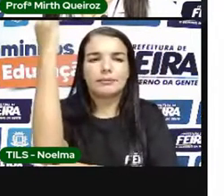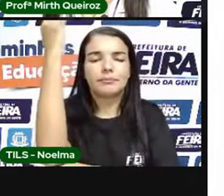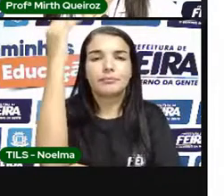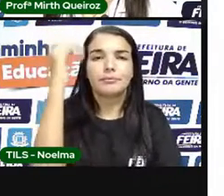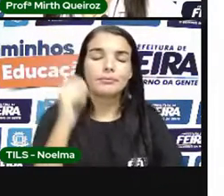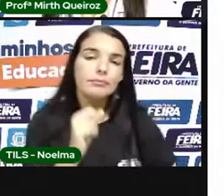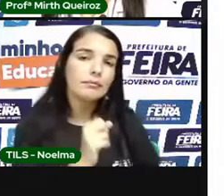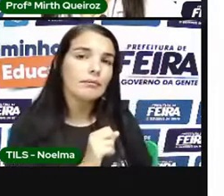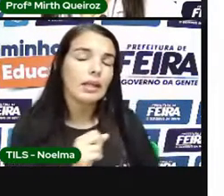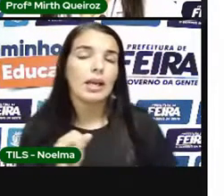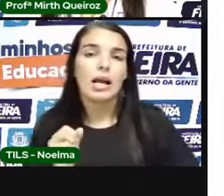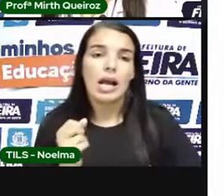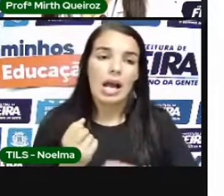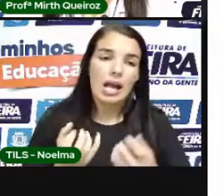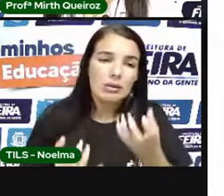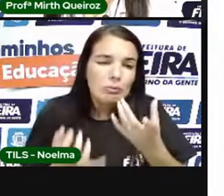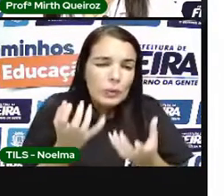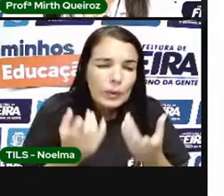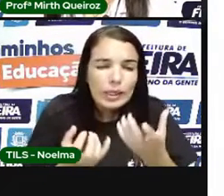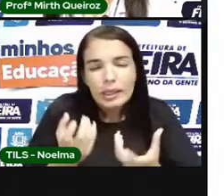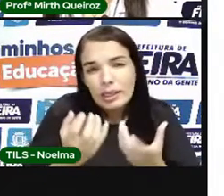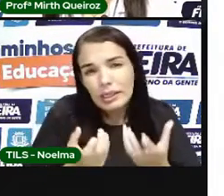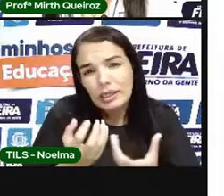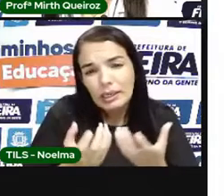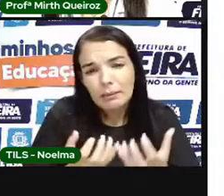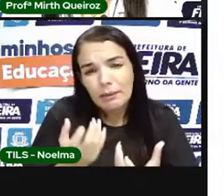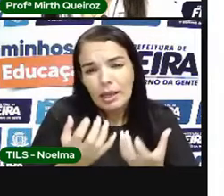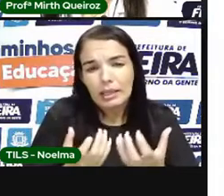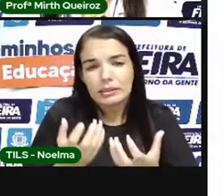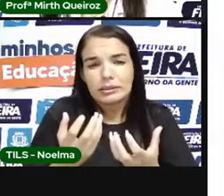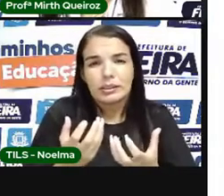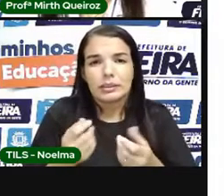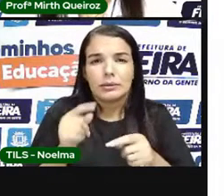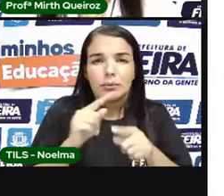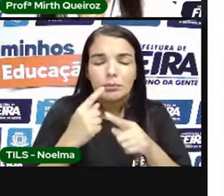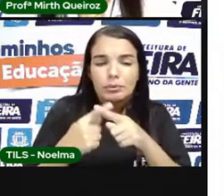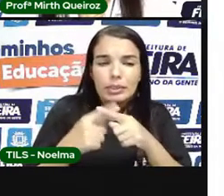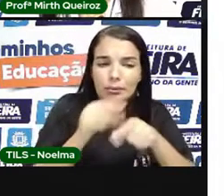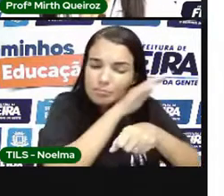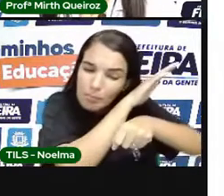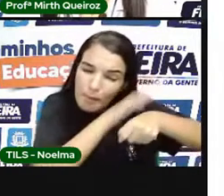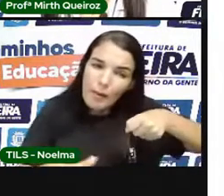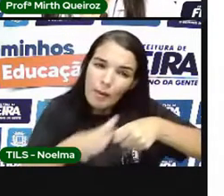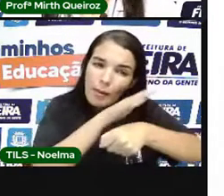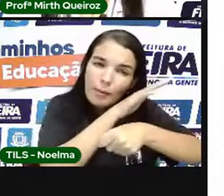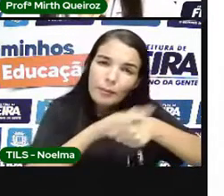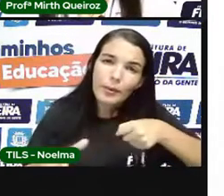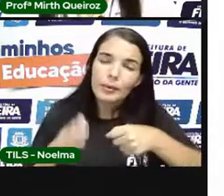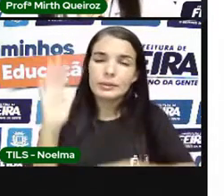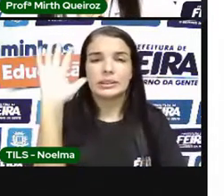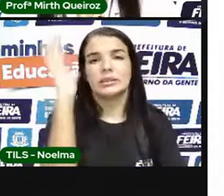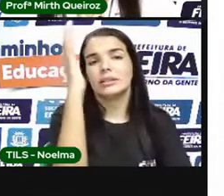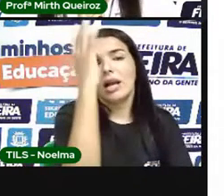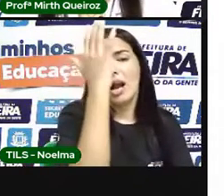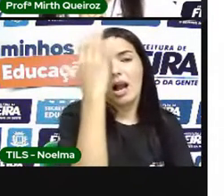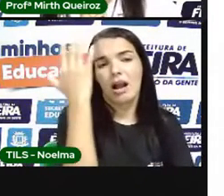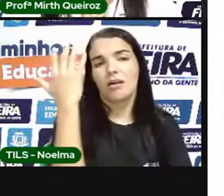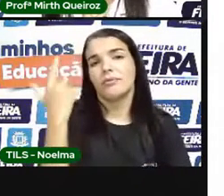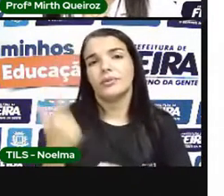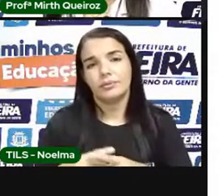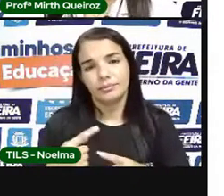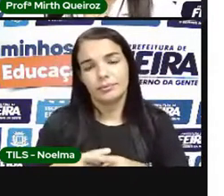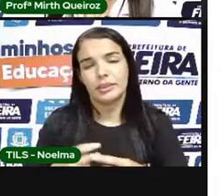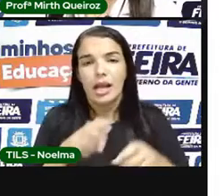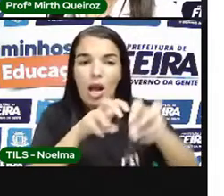queimada A derrubada de árvores A queimada de material